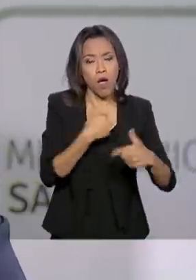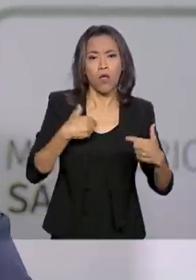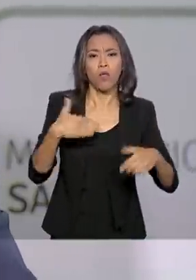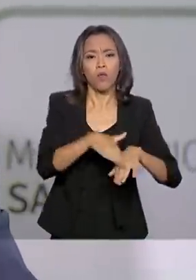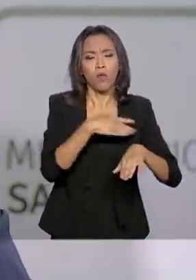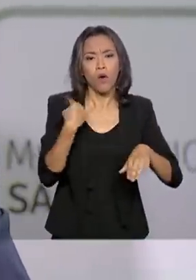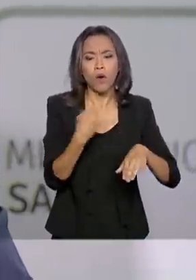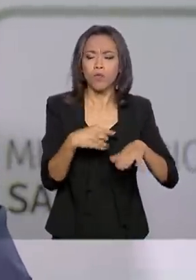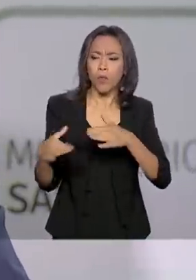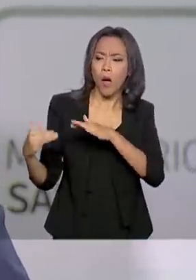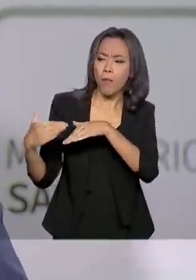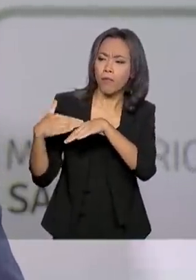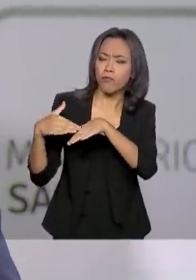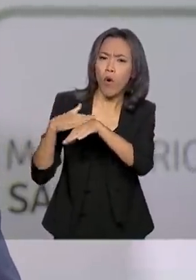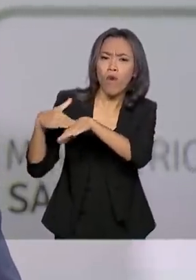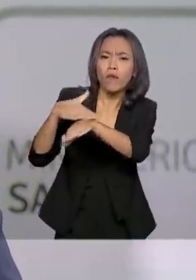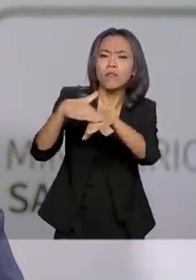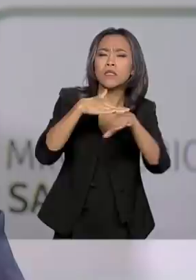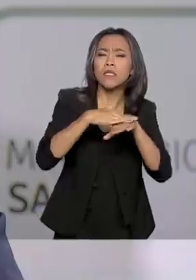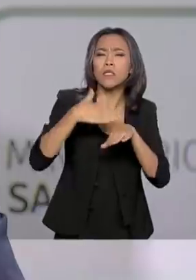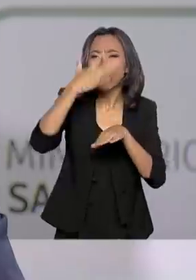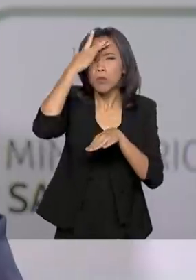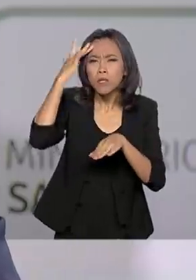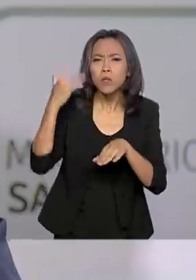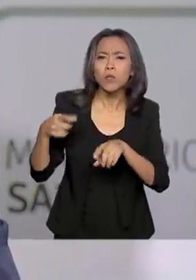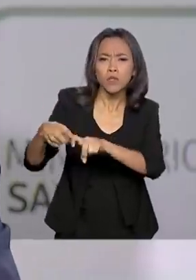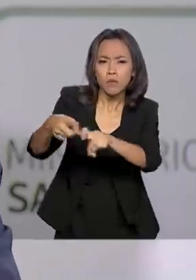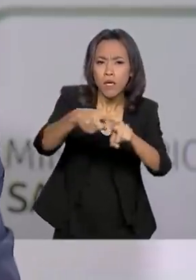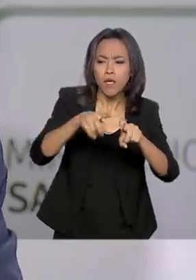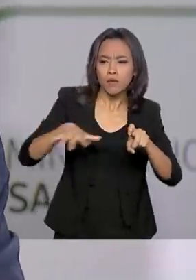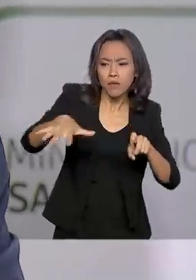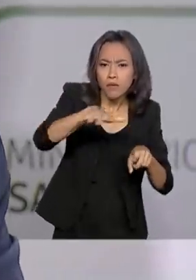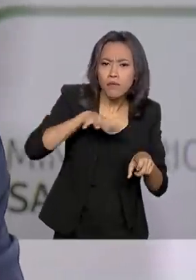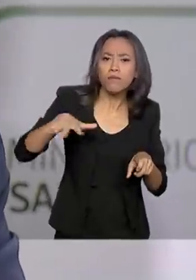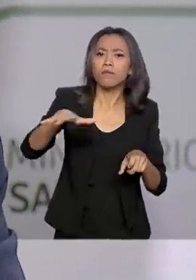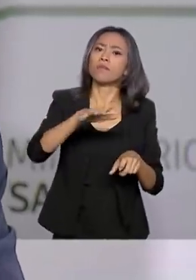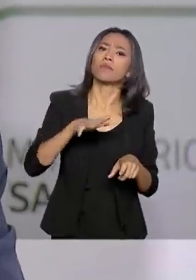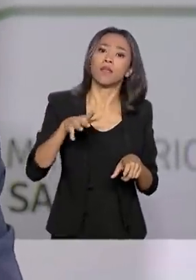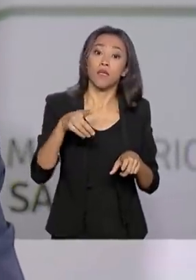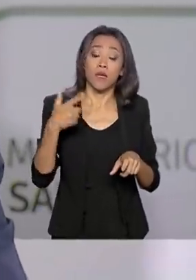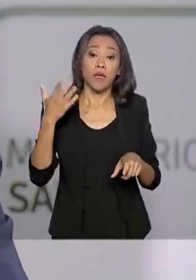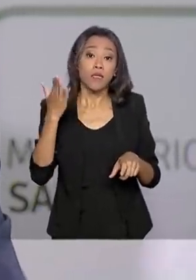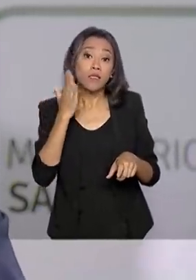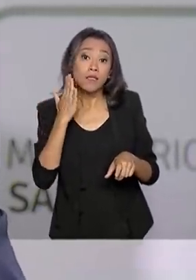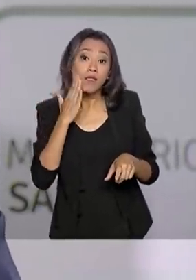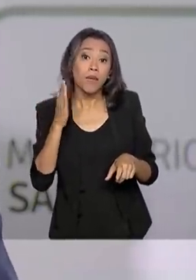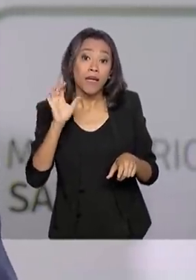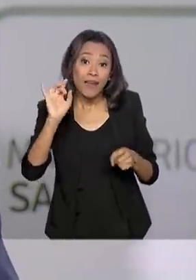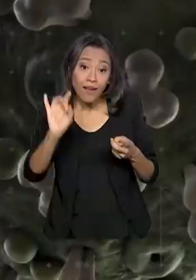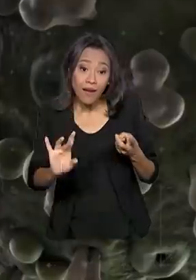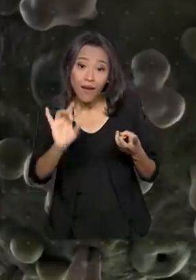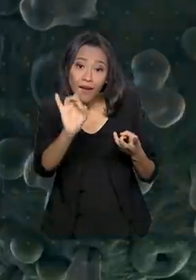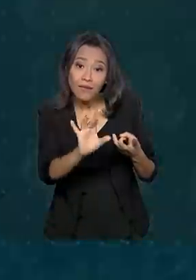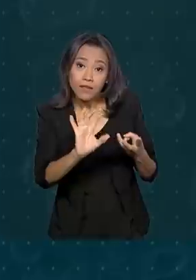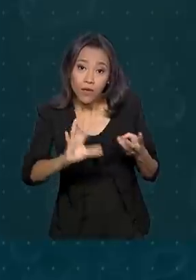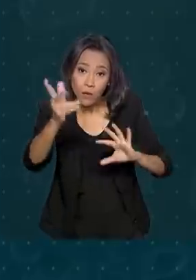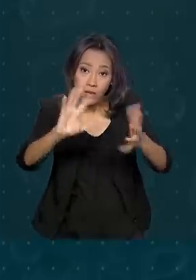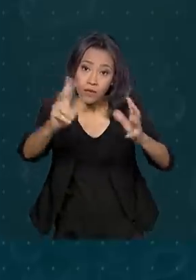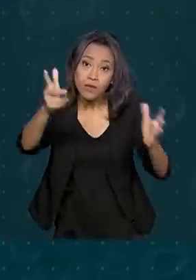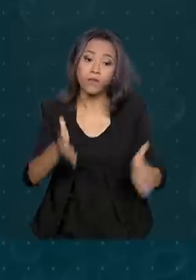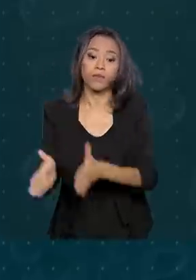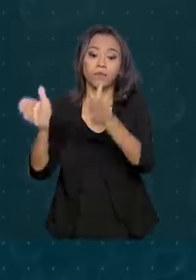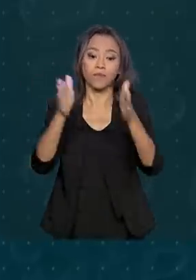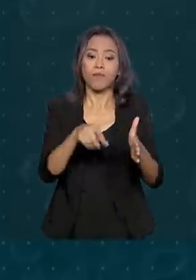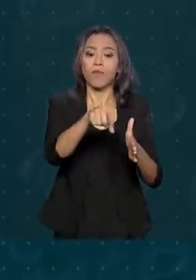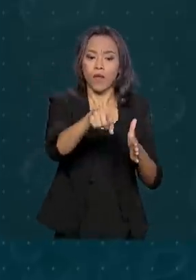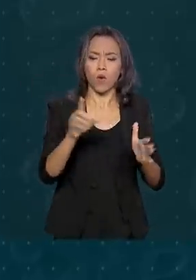tomar as melhores medidas possíveis de acordo e proporcionalmente a cada cenário e cada risco. Além do caso